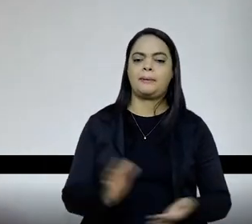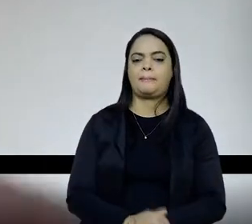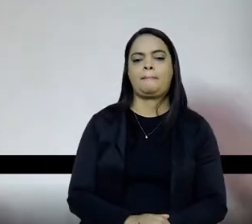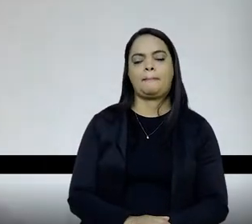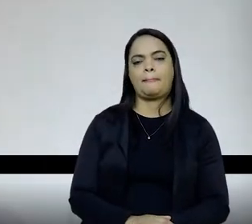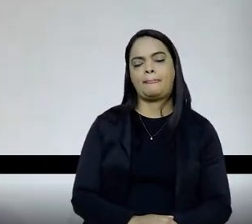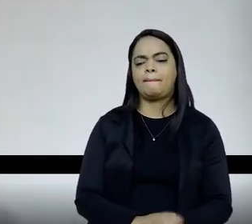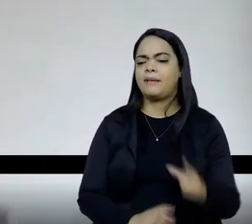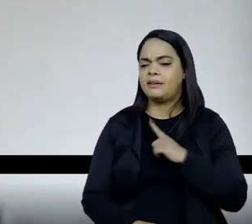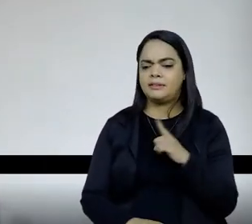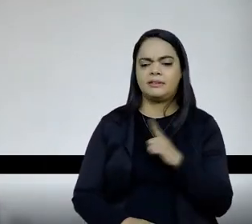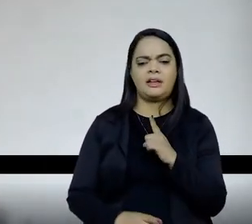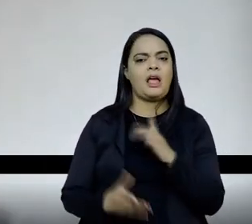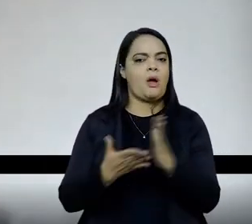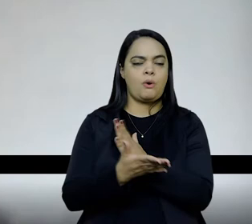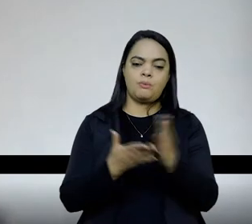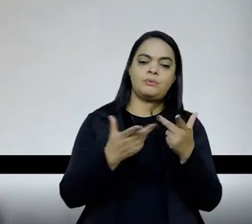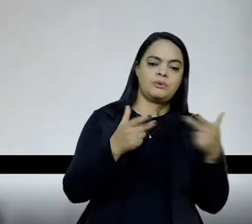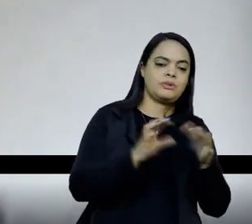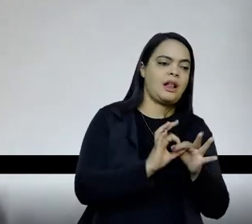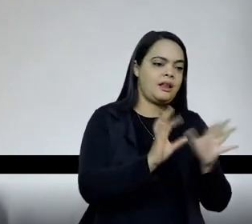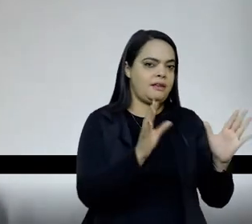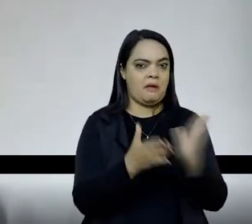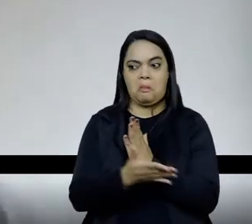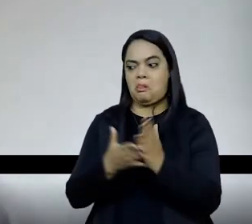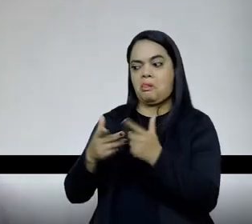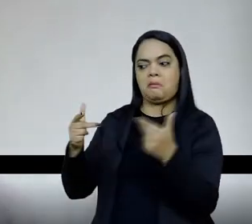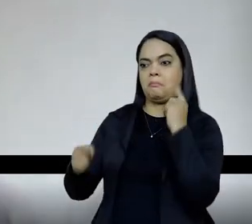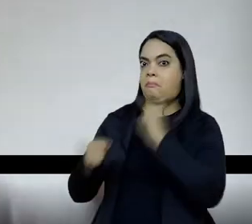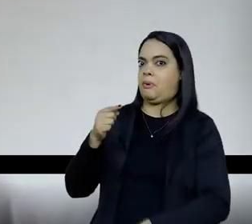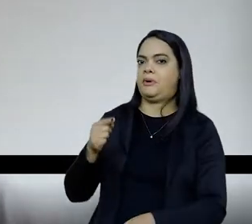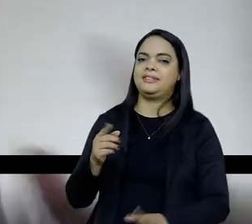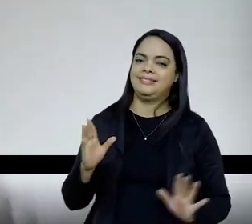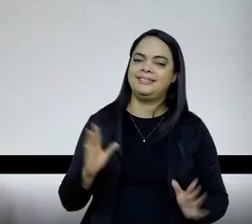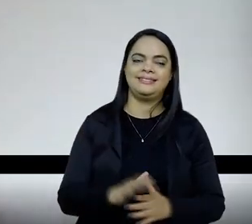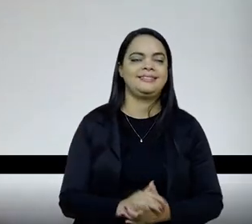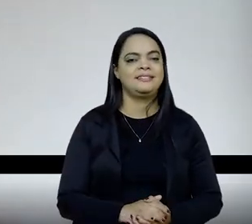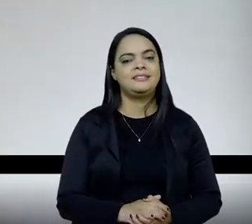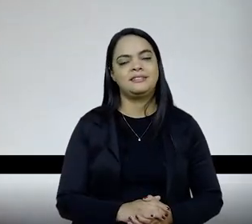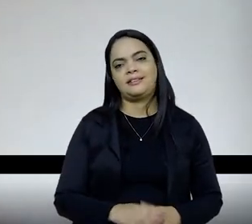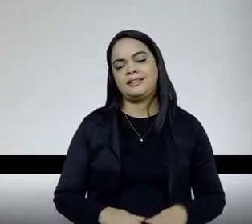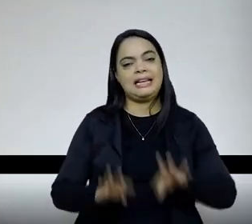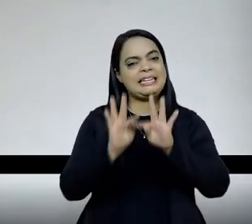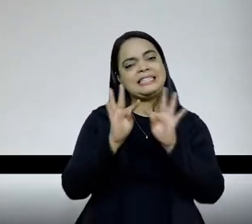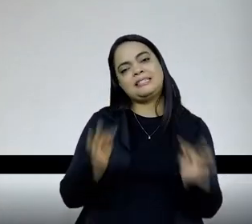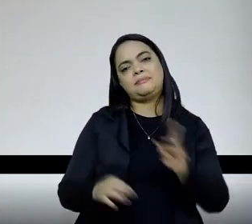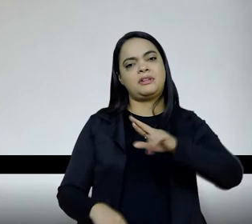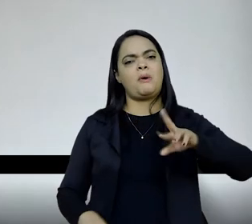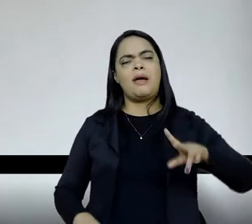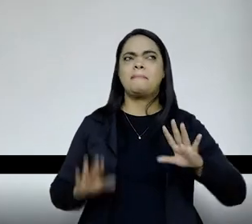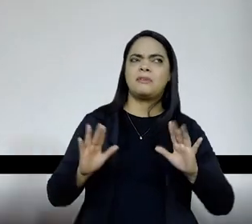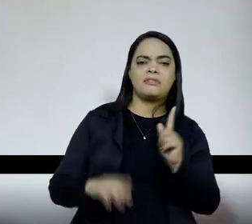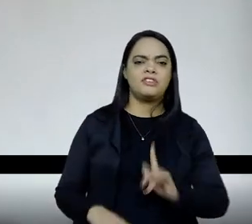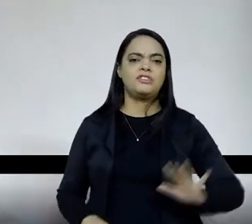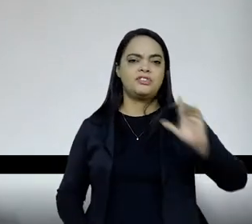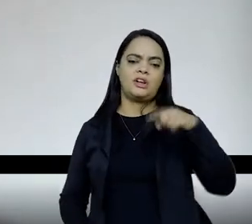constrange, tem coisas que podem, tem coisas que não podem, então, não é também tão simples assim, mas, de modo geral, o a gente